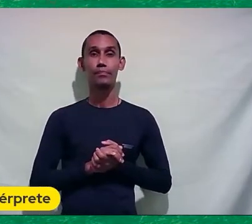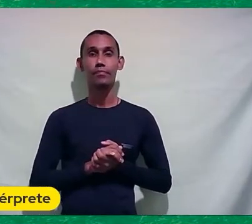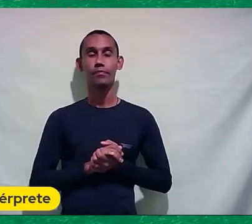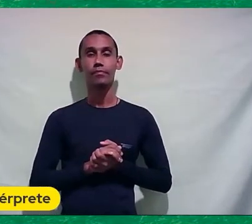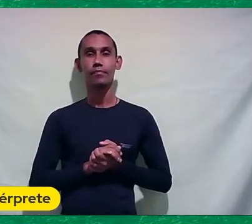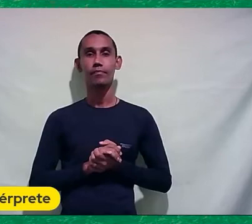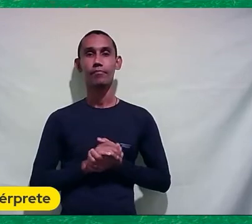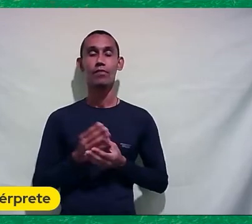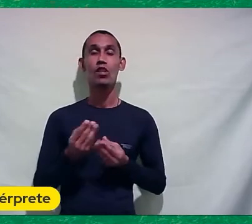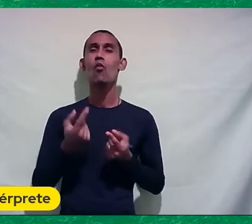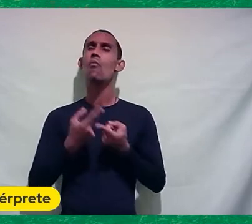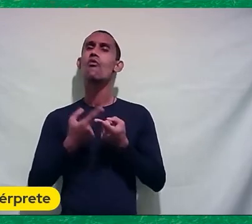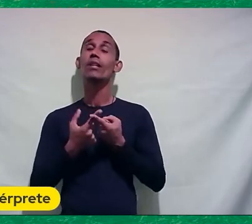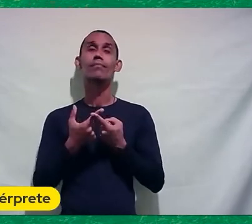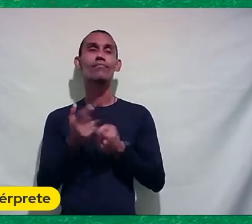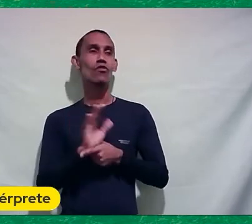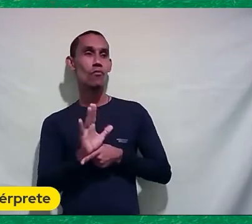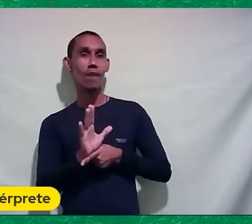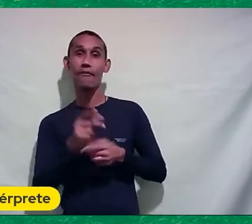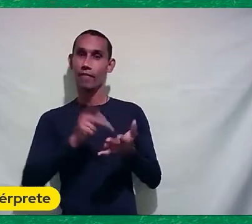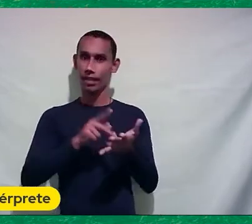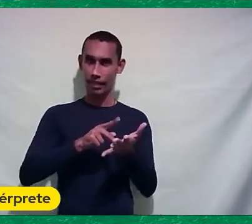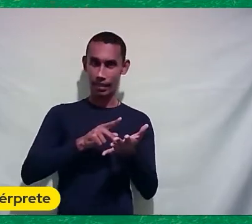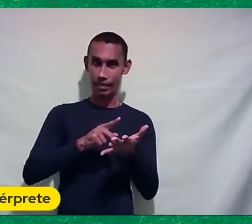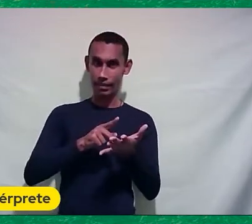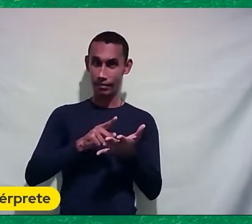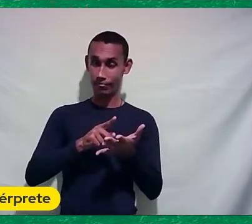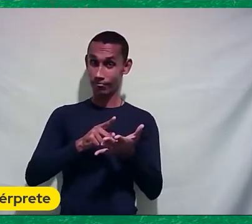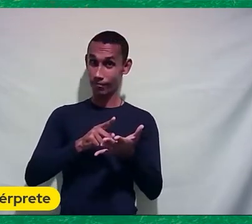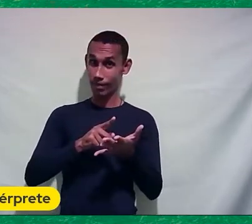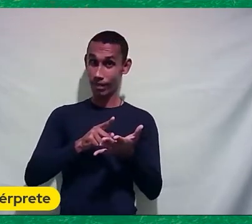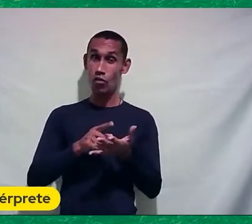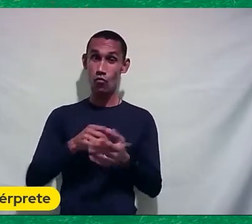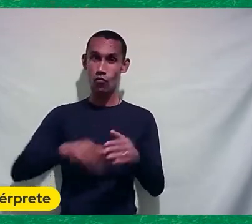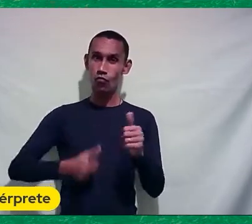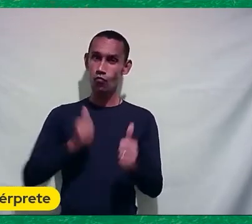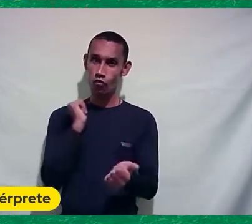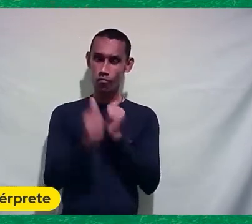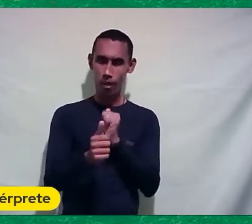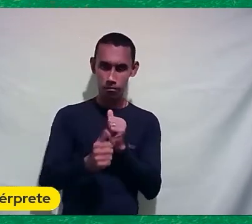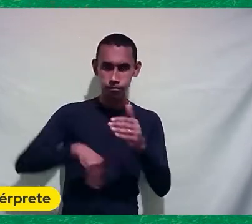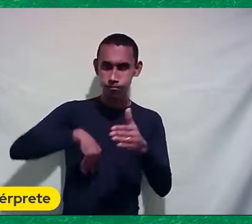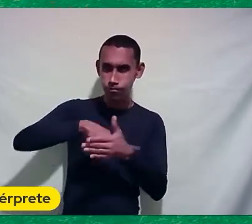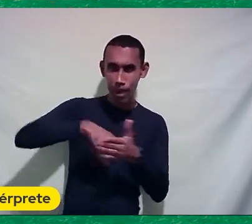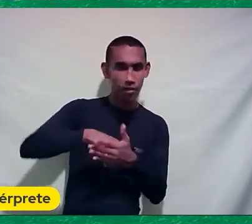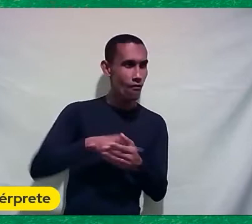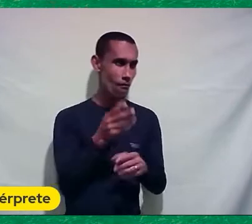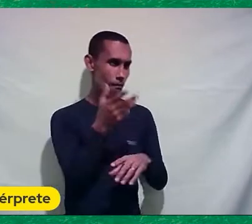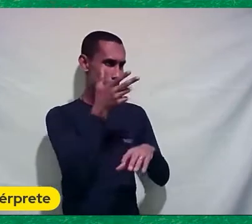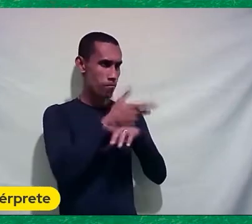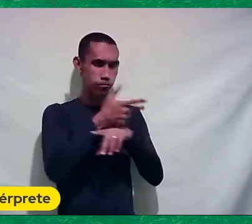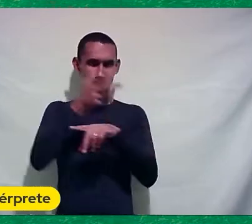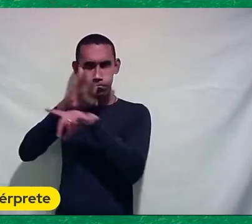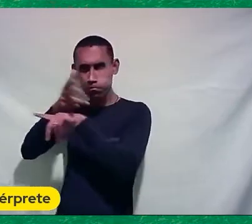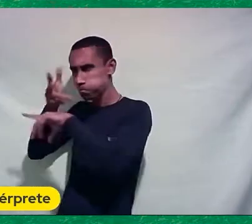Porque filmar realidade Em futebol Você coloca não sei quantas câmeras Veja